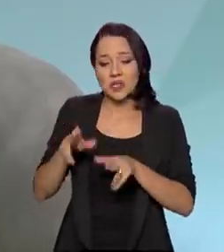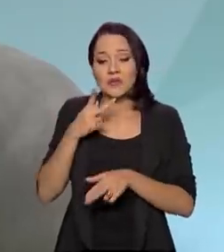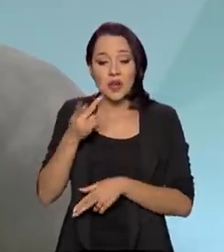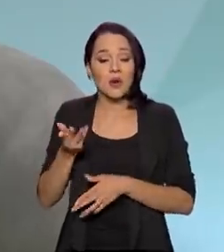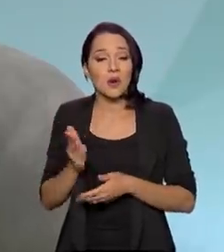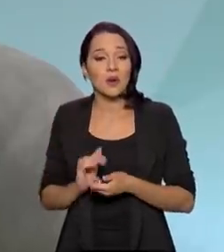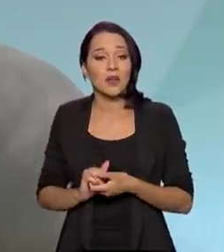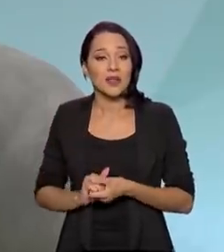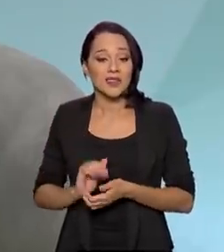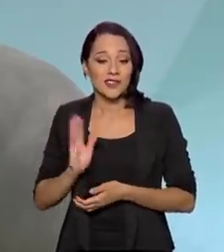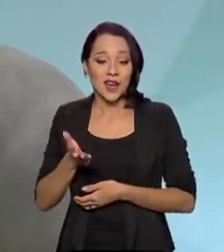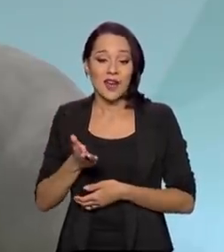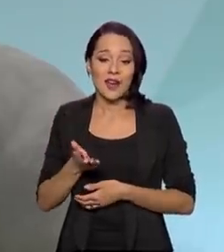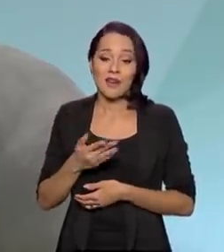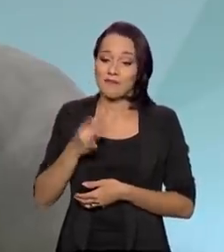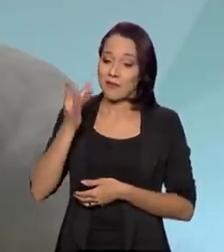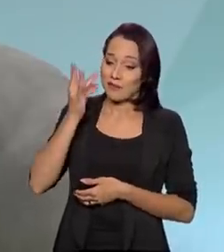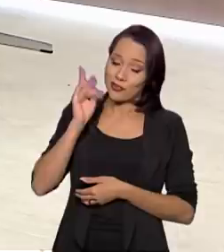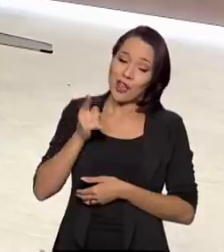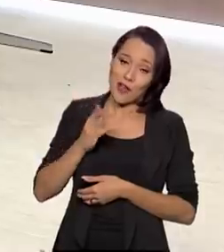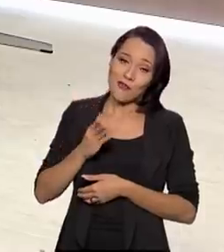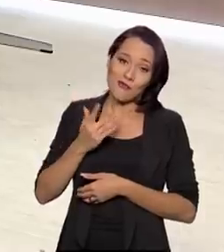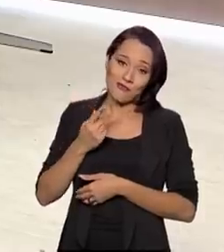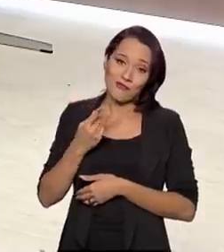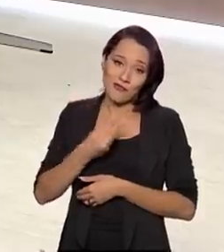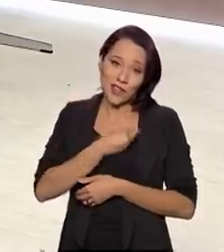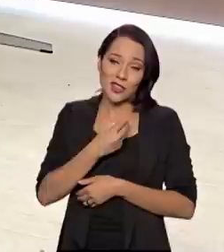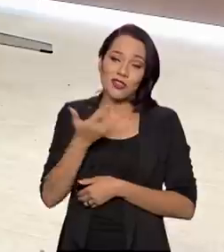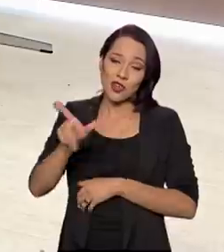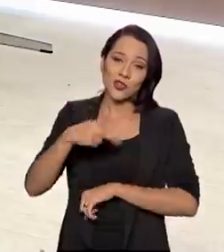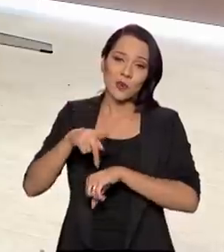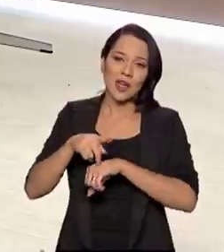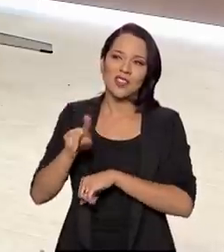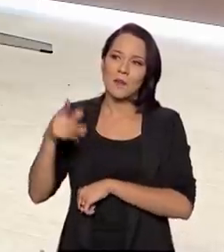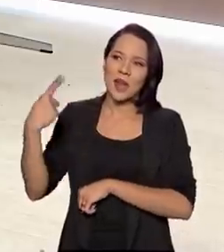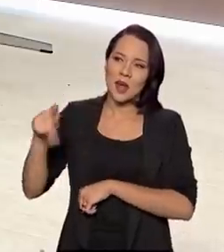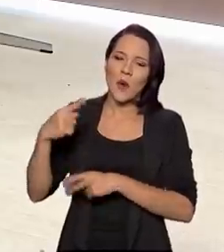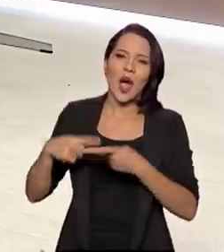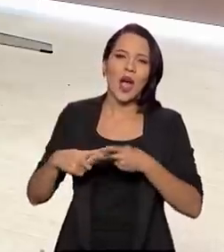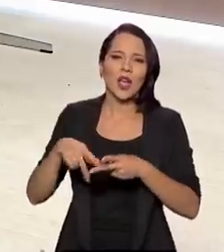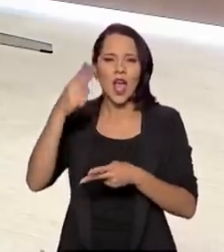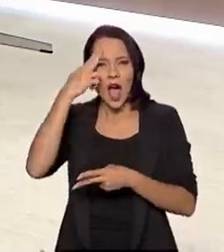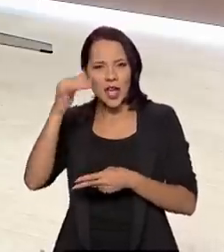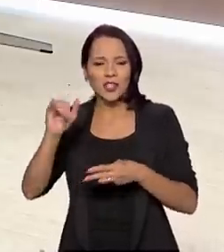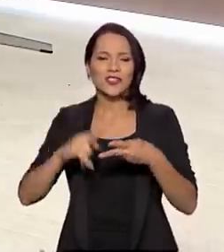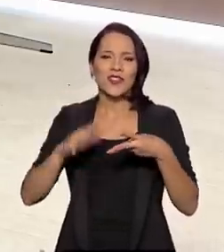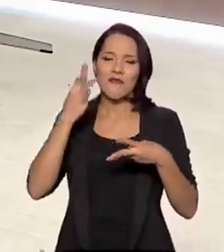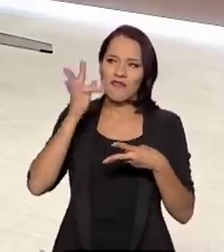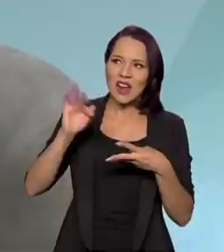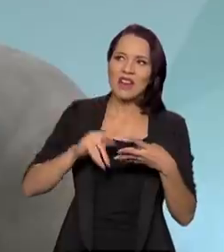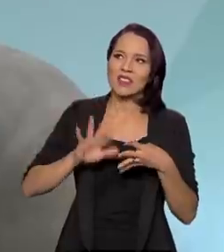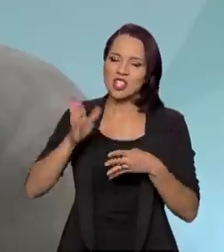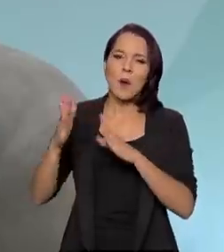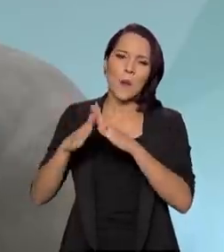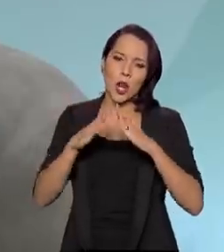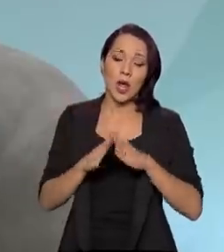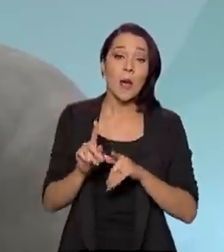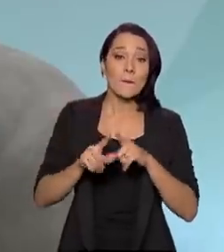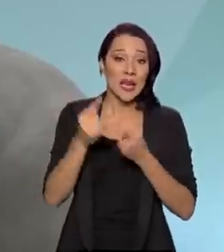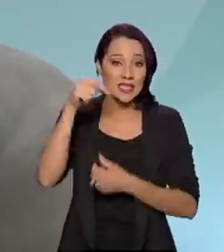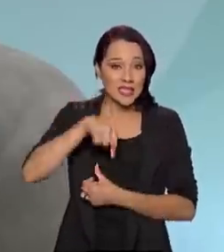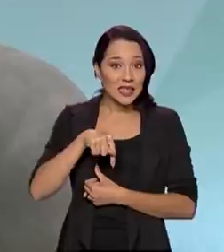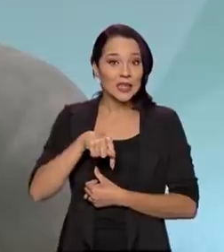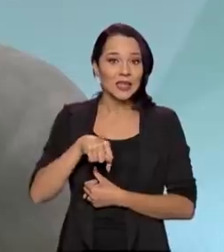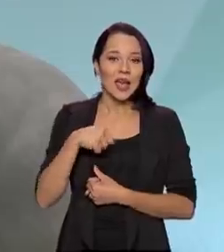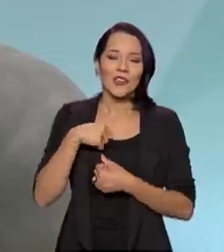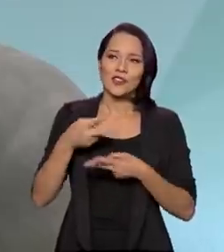disse, eu já vivi em outros países, já vivi no Paraguai, já vivi no Haiti, já vivi na França. Mas aqui a gente